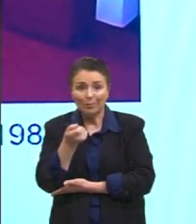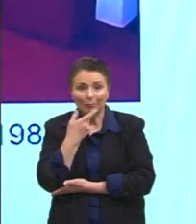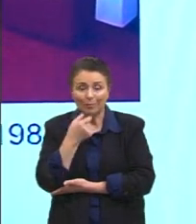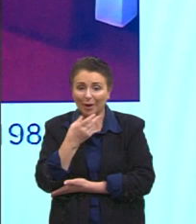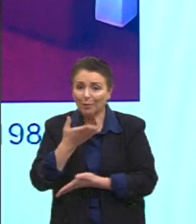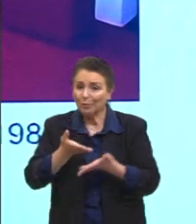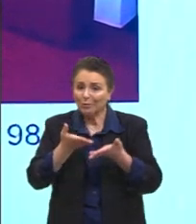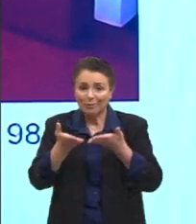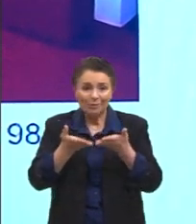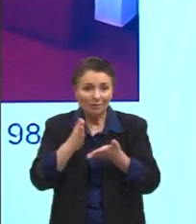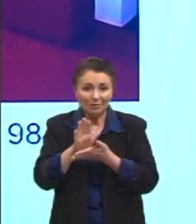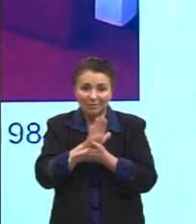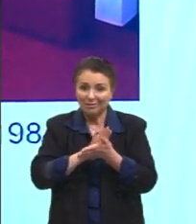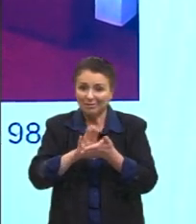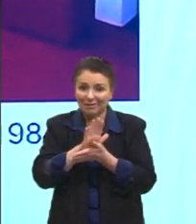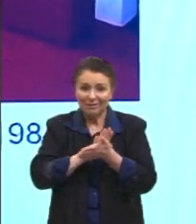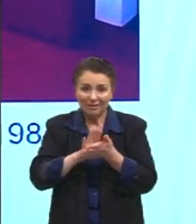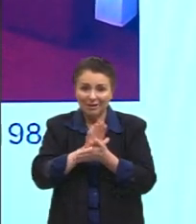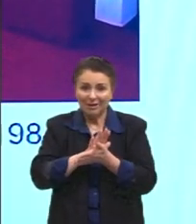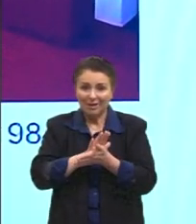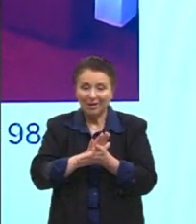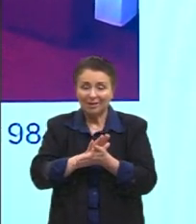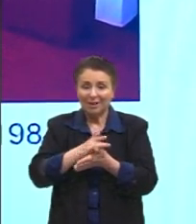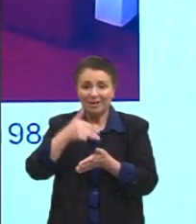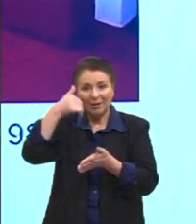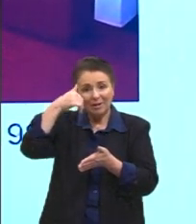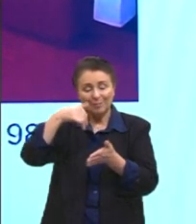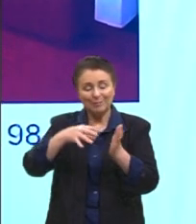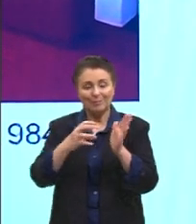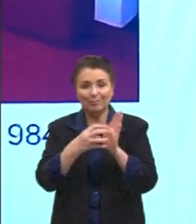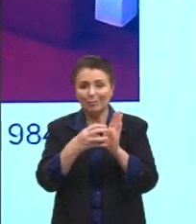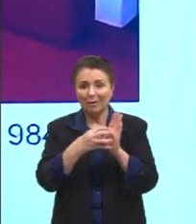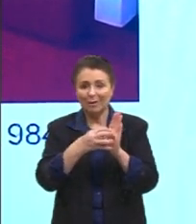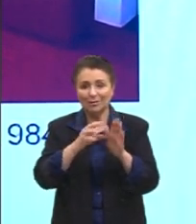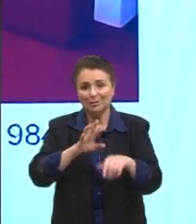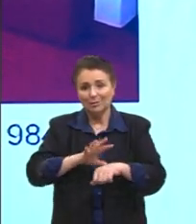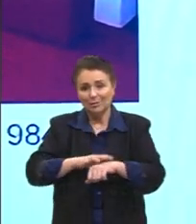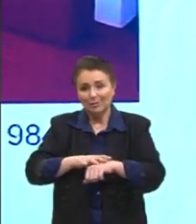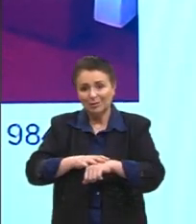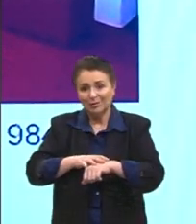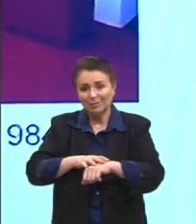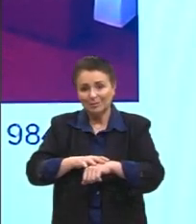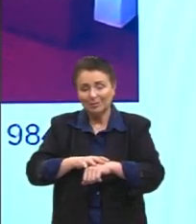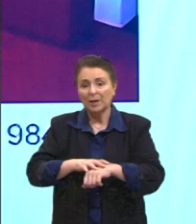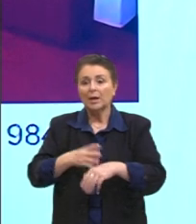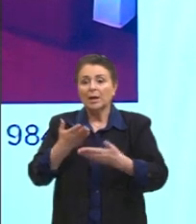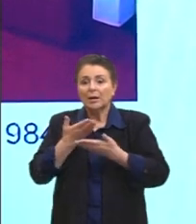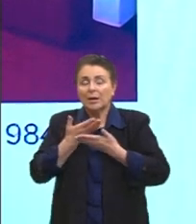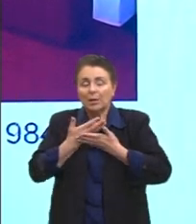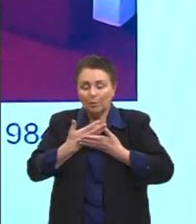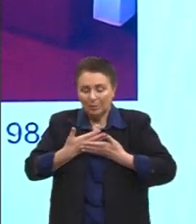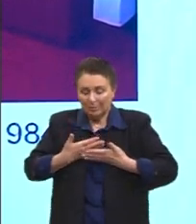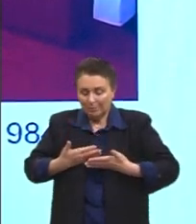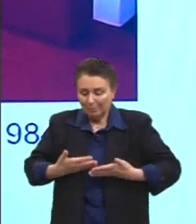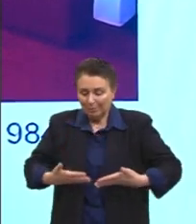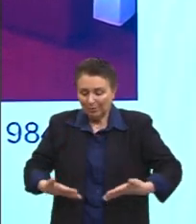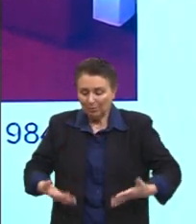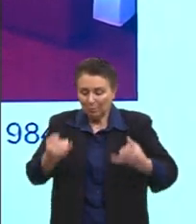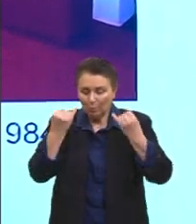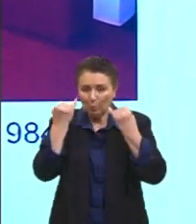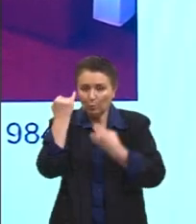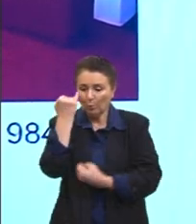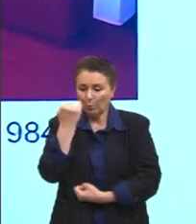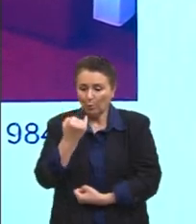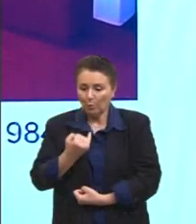esse tabu, né, da AIDS, da coisa, e ele vai, então, perdendo peso ao longo dos anos e o